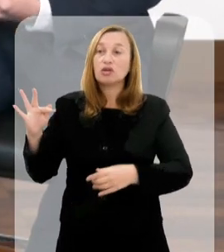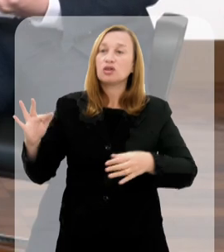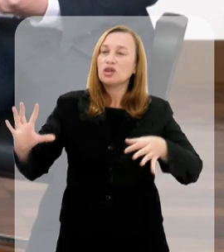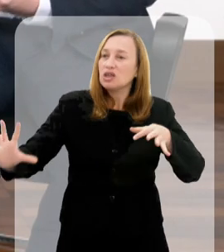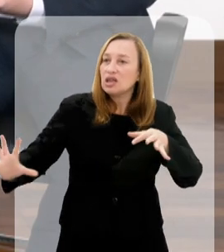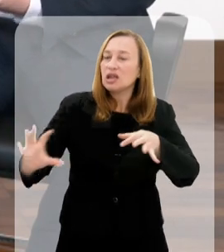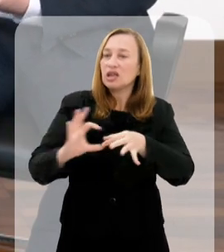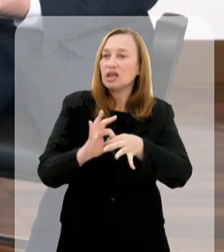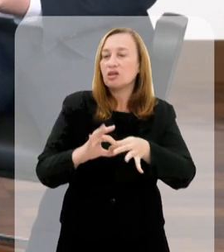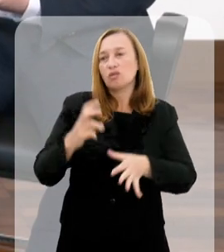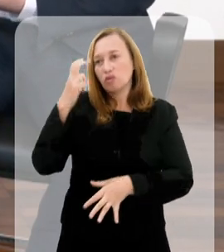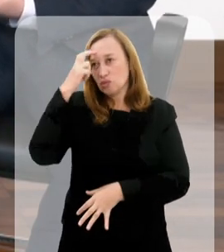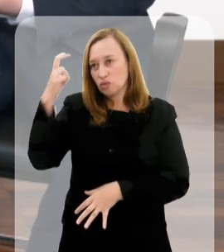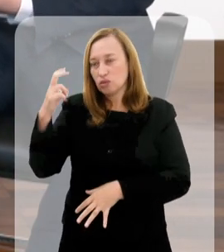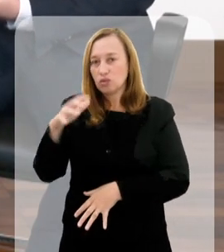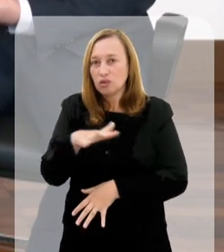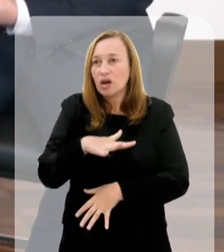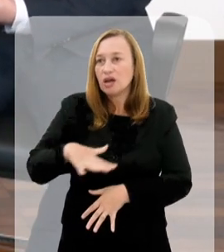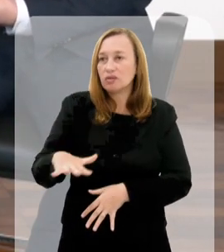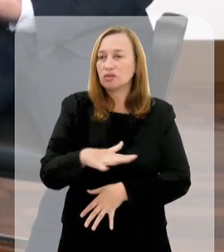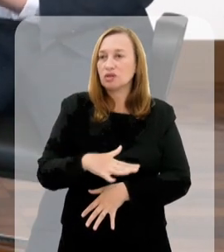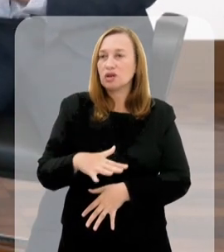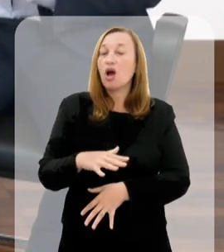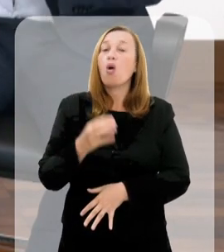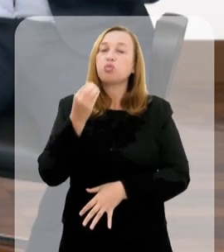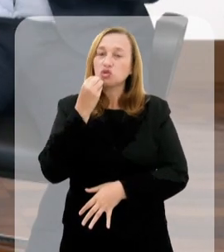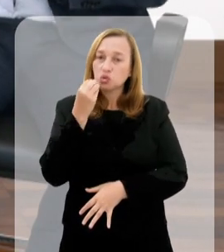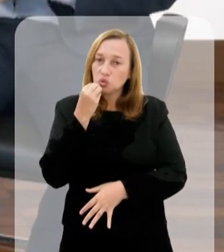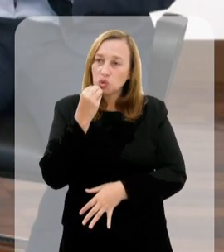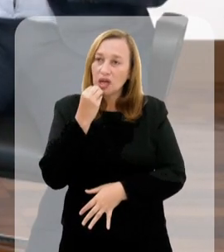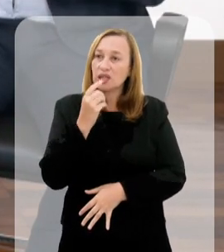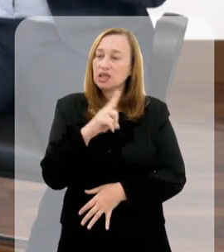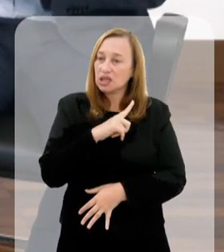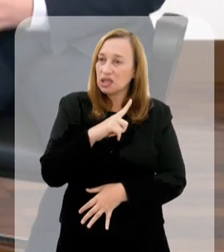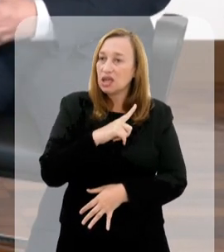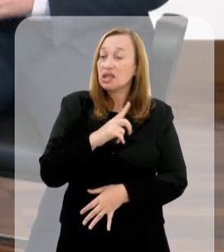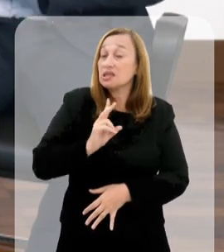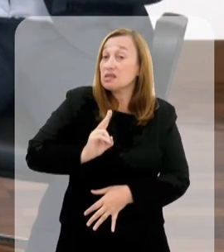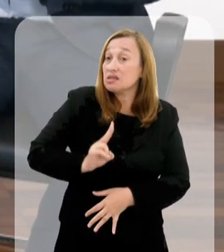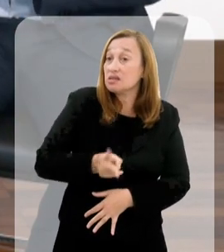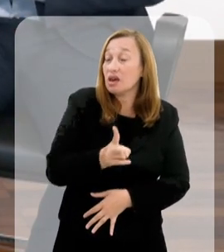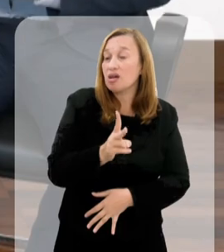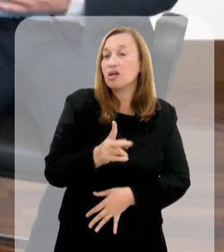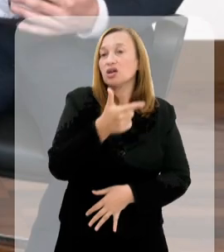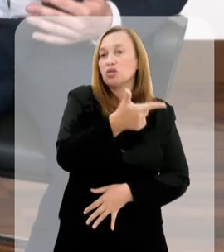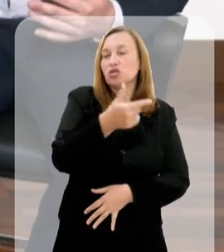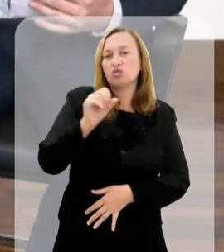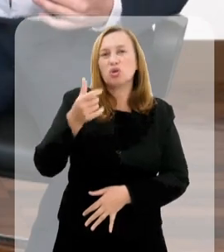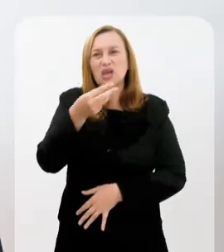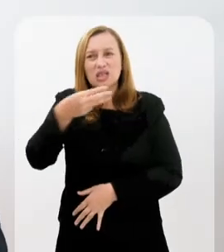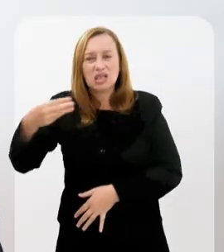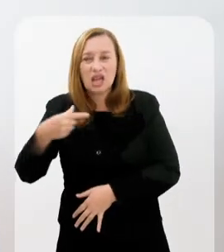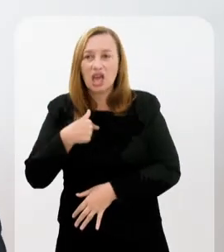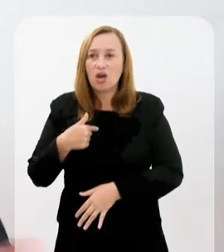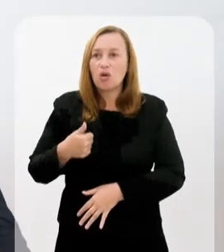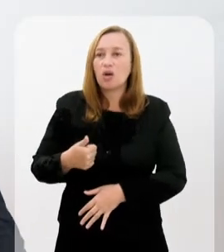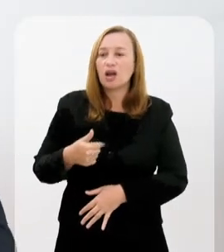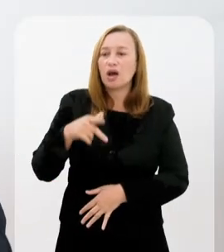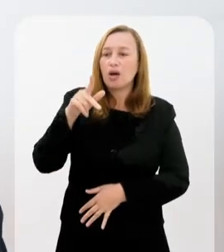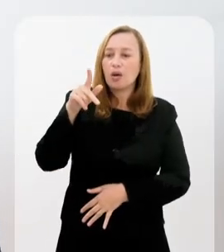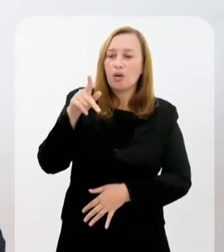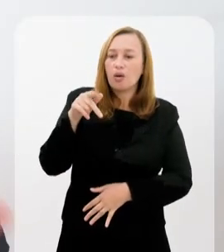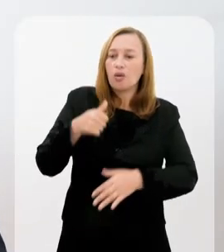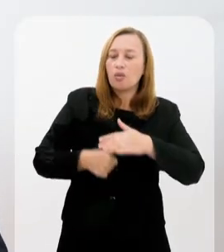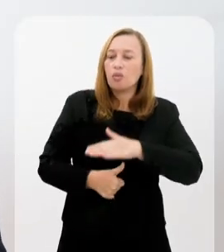que dialogue com o setor cultural. Eu acho que ali é a grande oportunidade que a gente sempre teve, desde 2013,